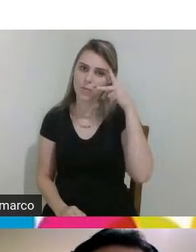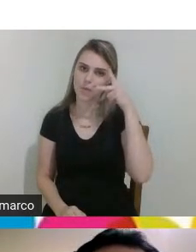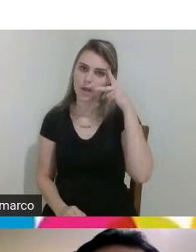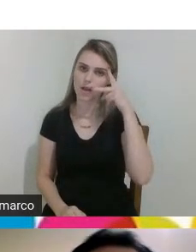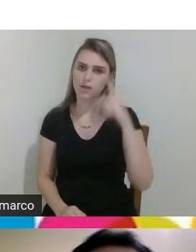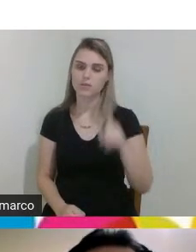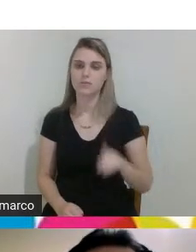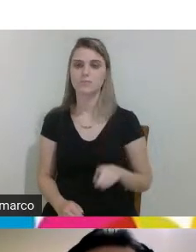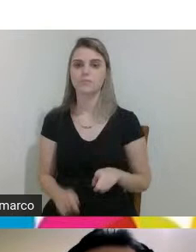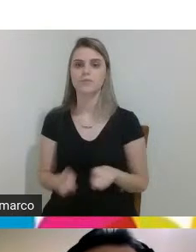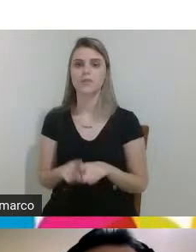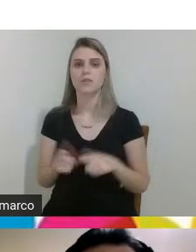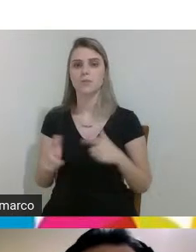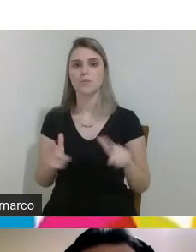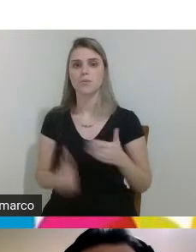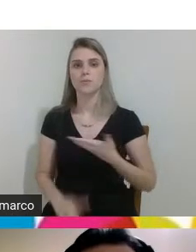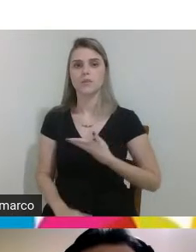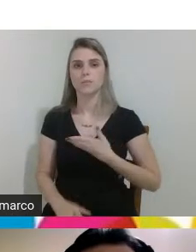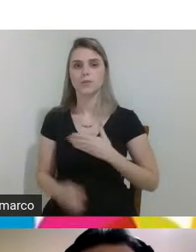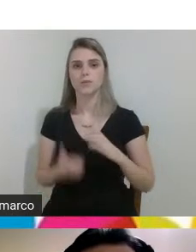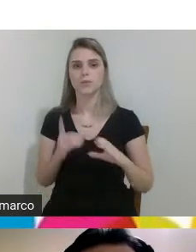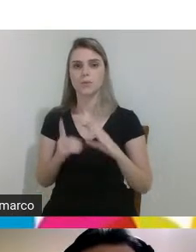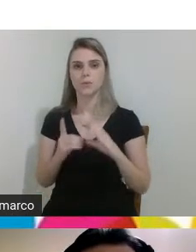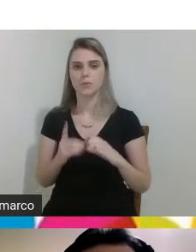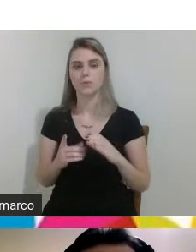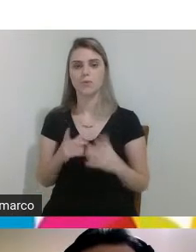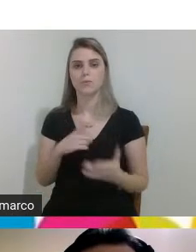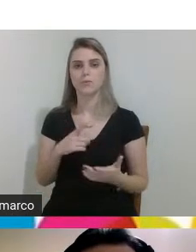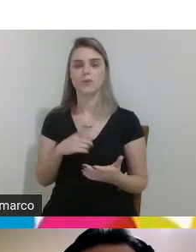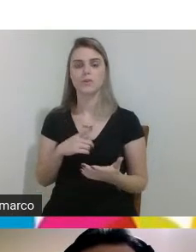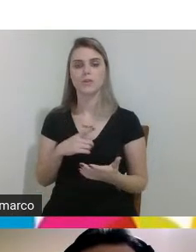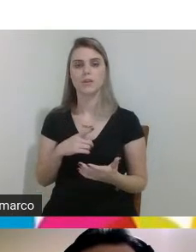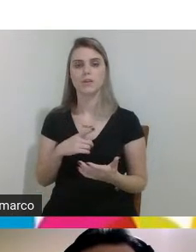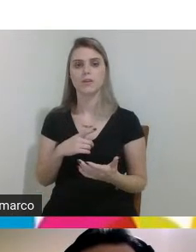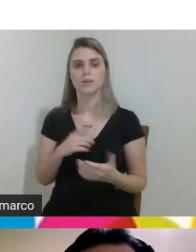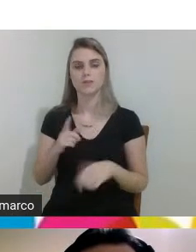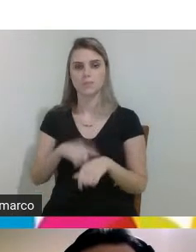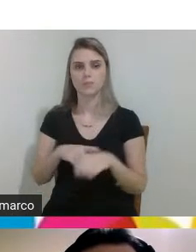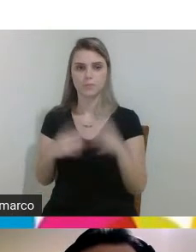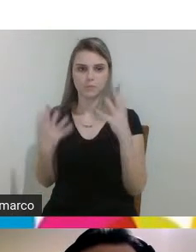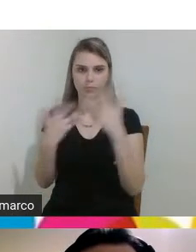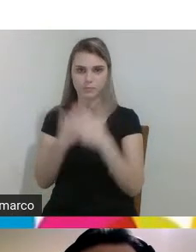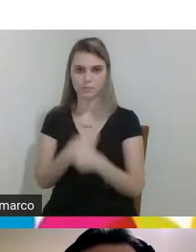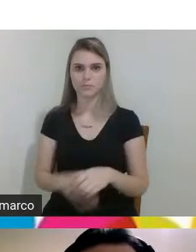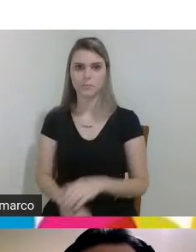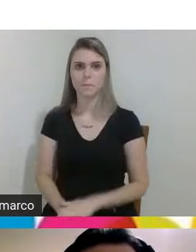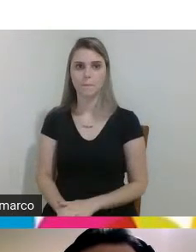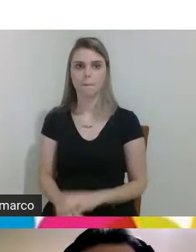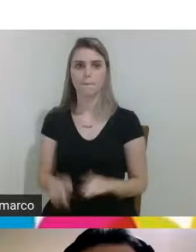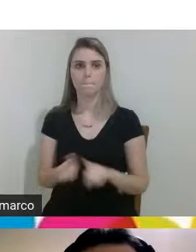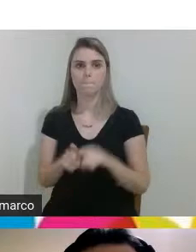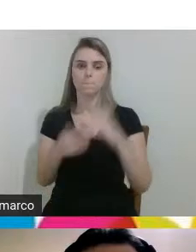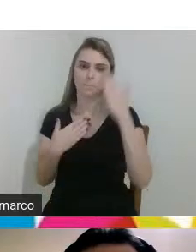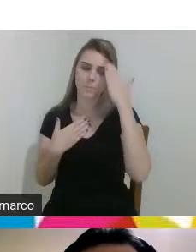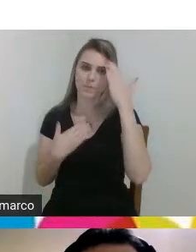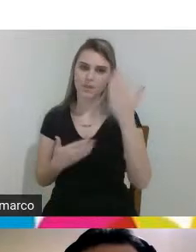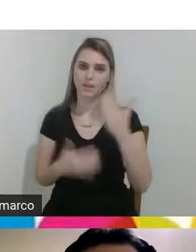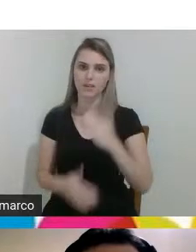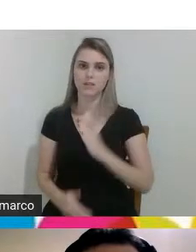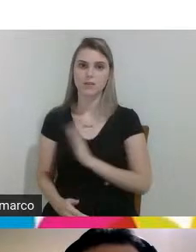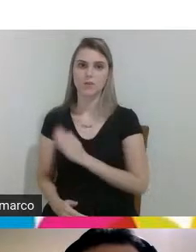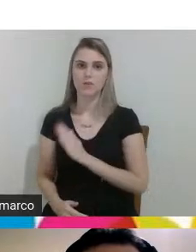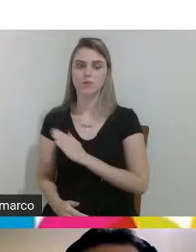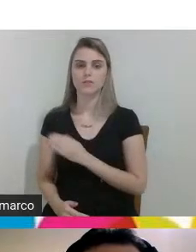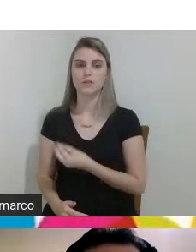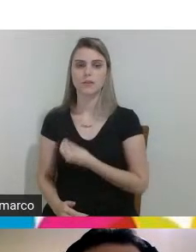e os demais colegas do Conde por ter proporcionado esse belíssimo momento e agradecer aqui de coração a presença